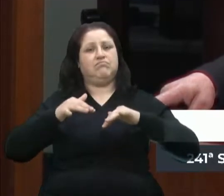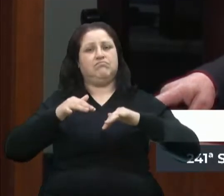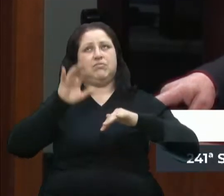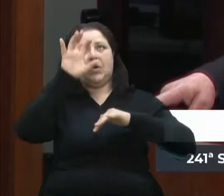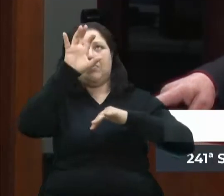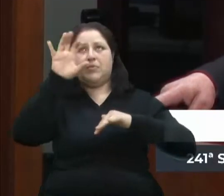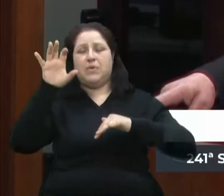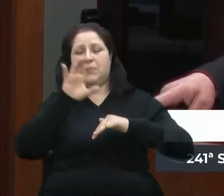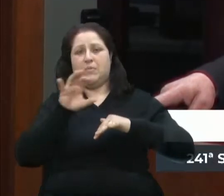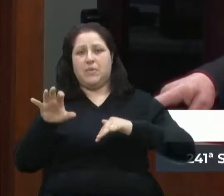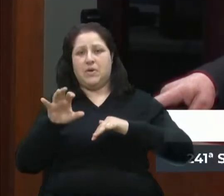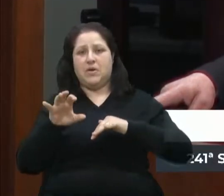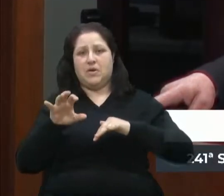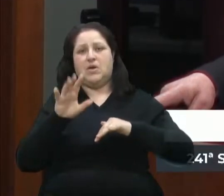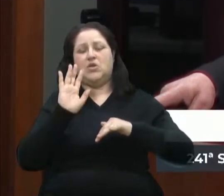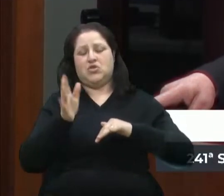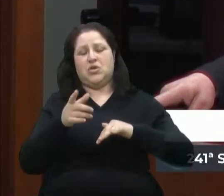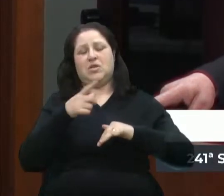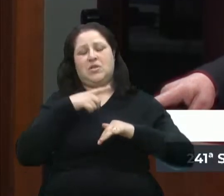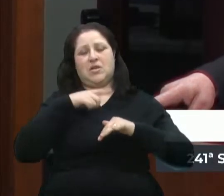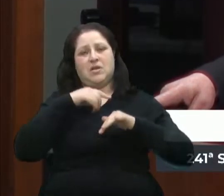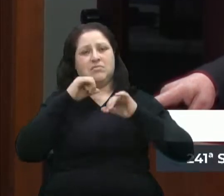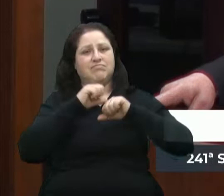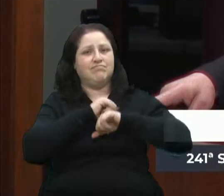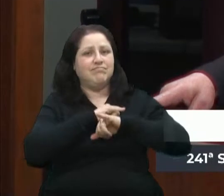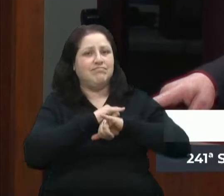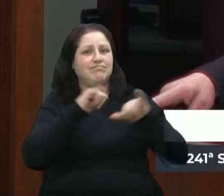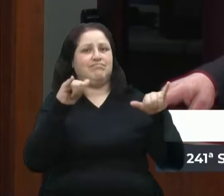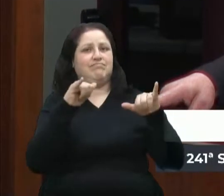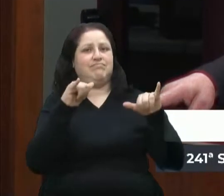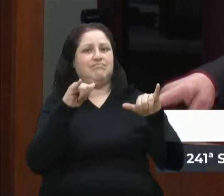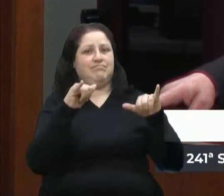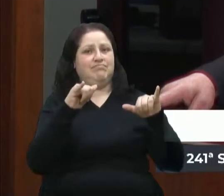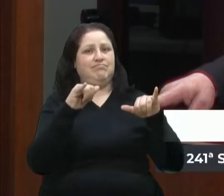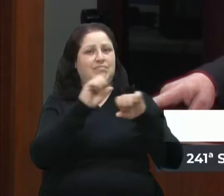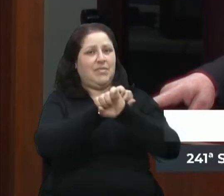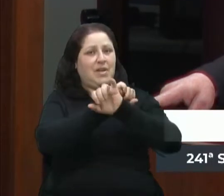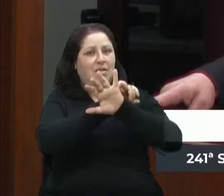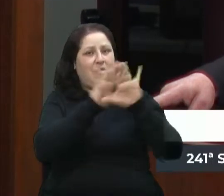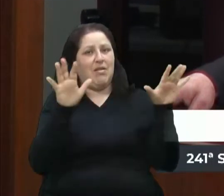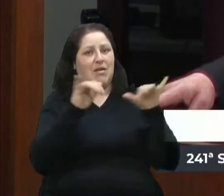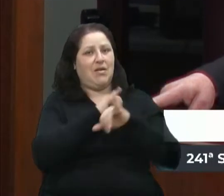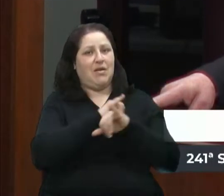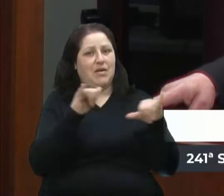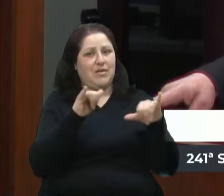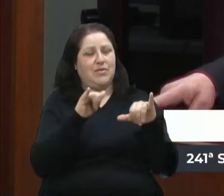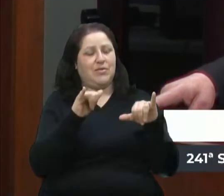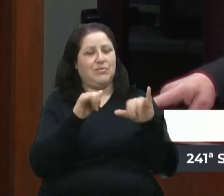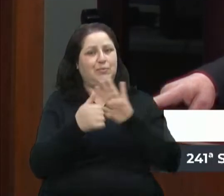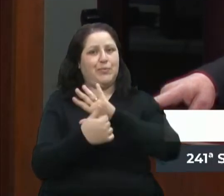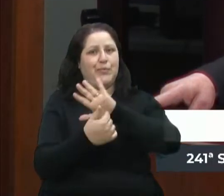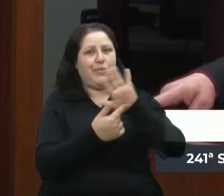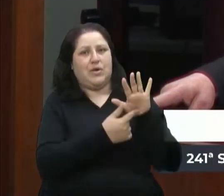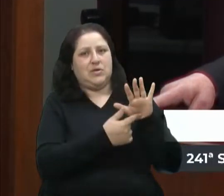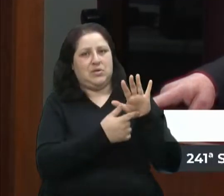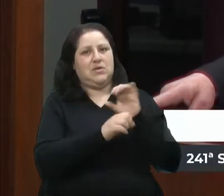recado. Um recado claro e explícito.